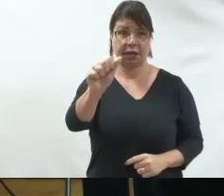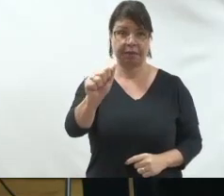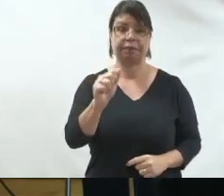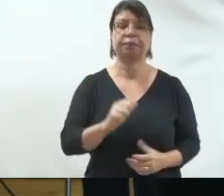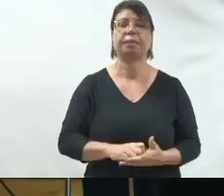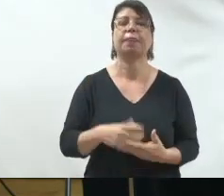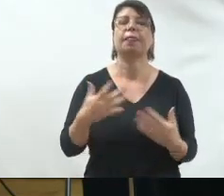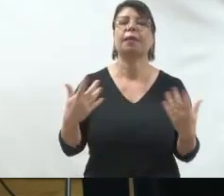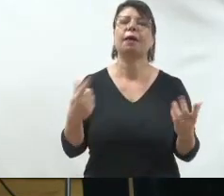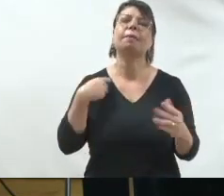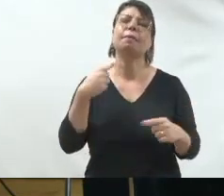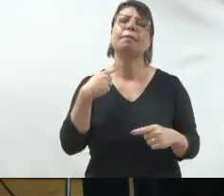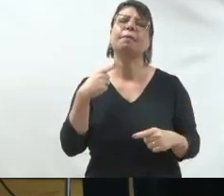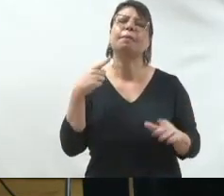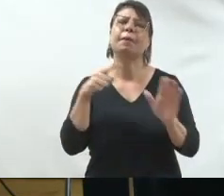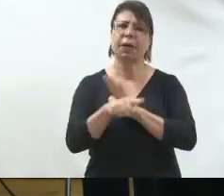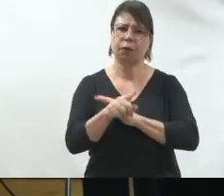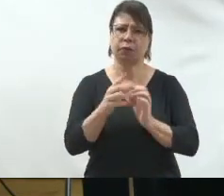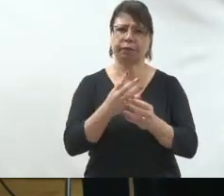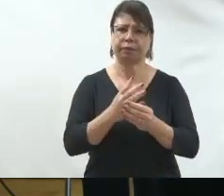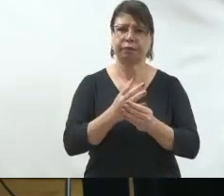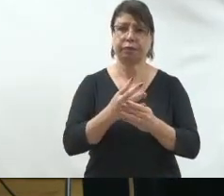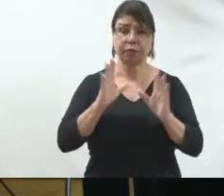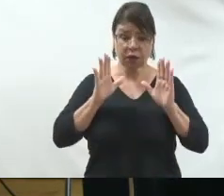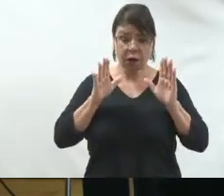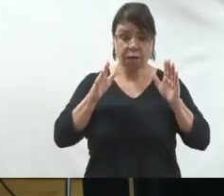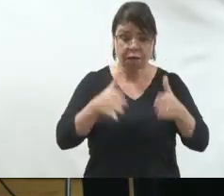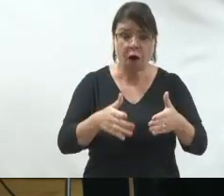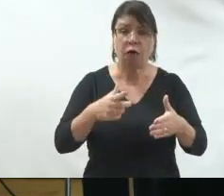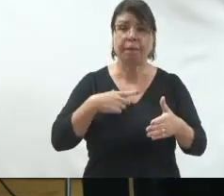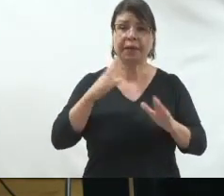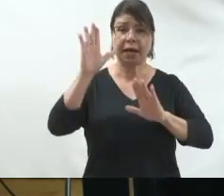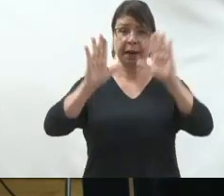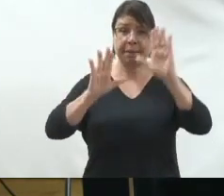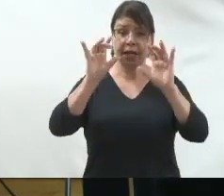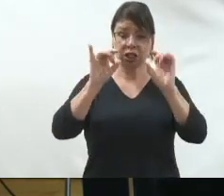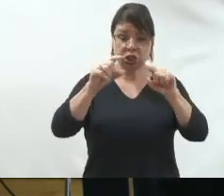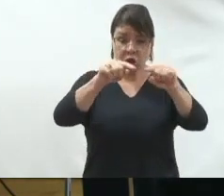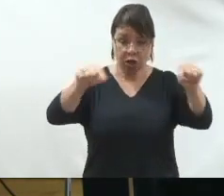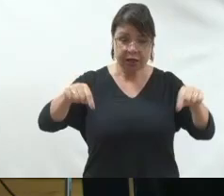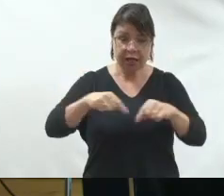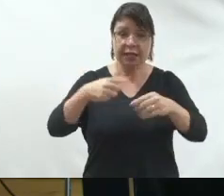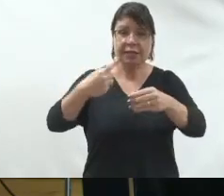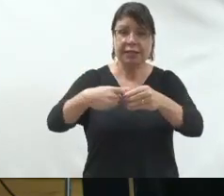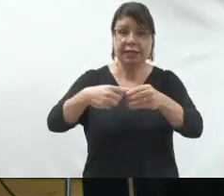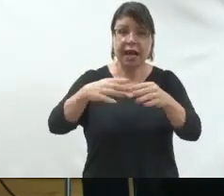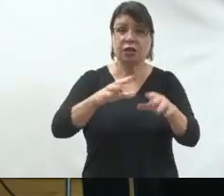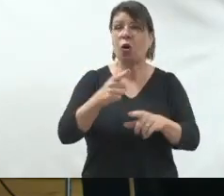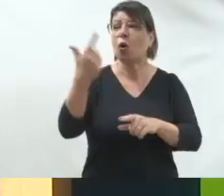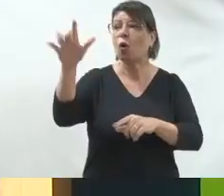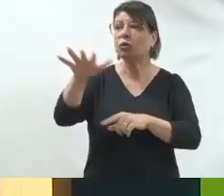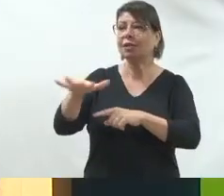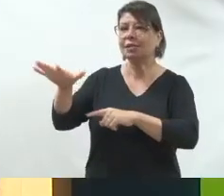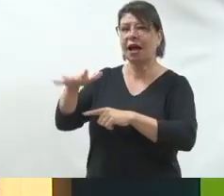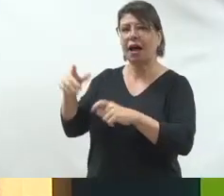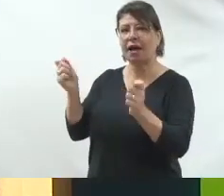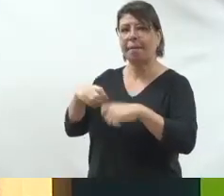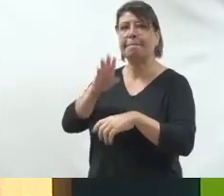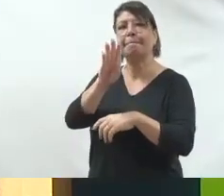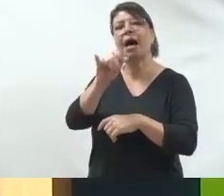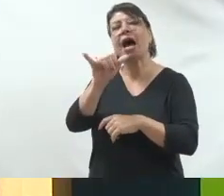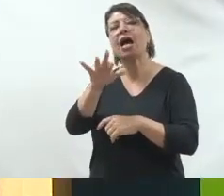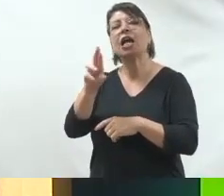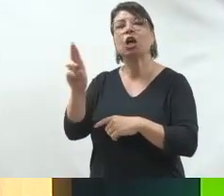seguinte professor foco minha campanha só no meu bairro onde moro ou posso estender para outros bairros? isso depende